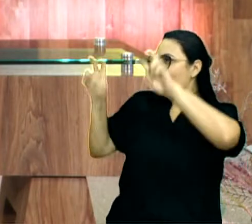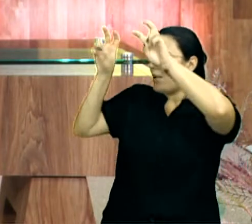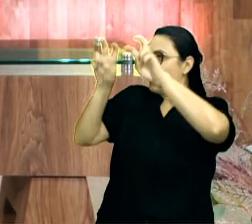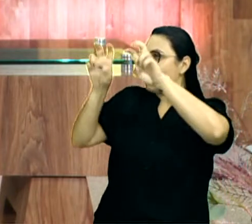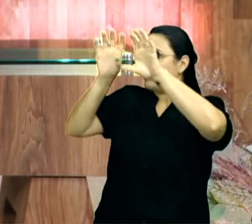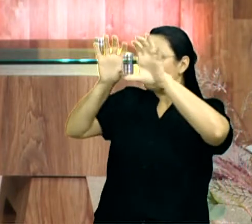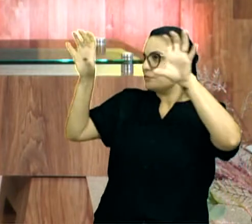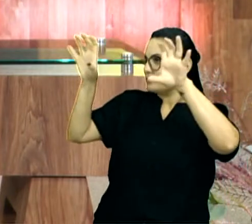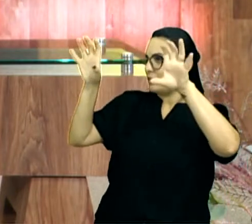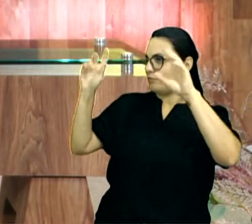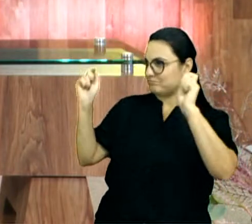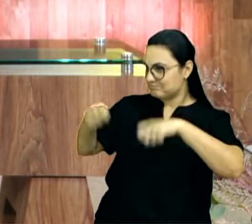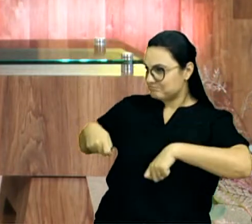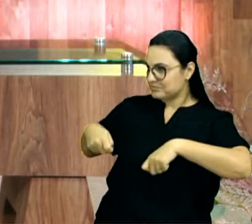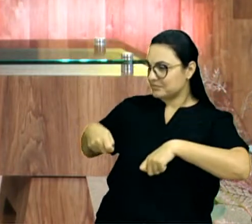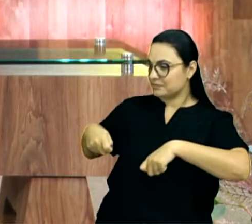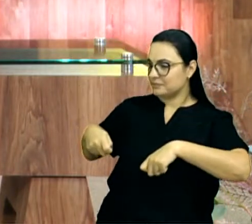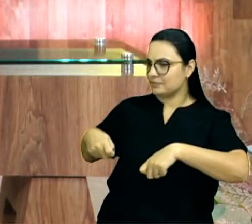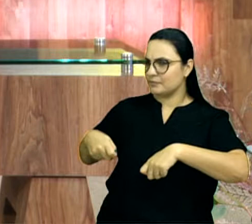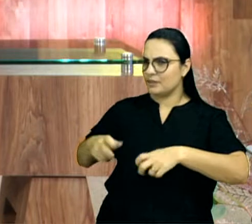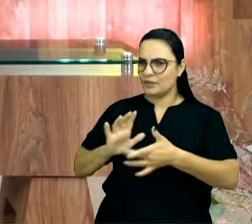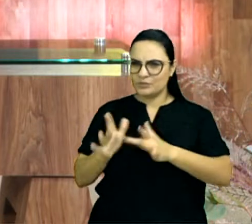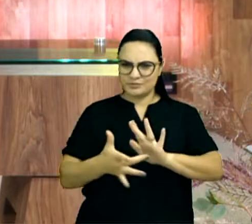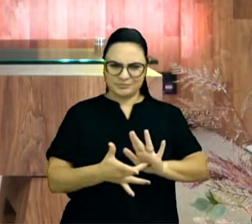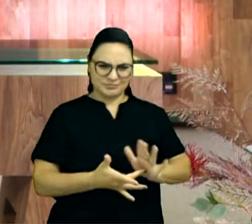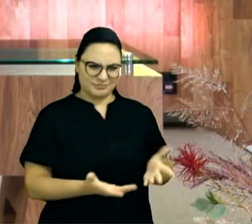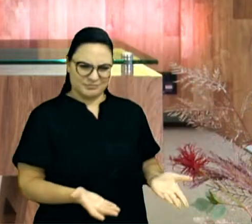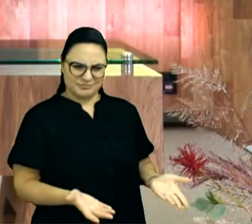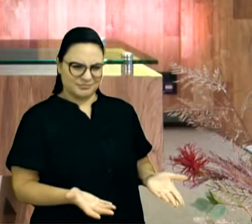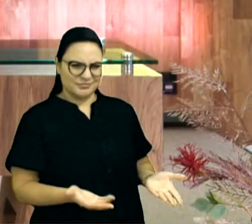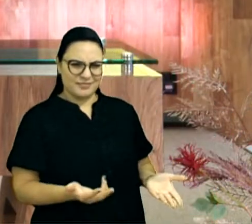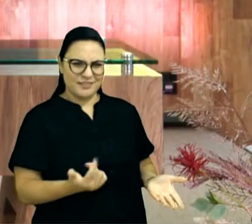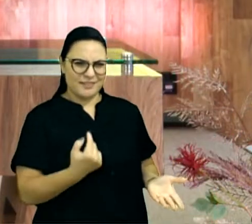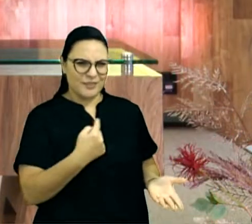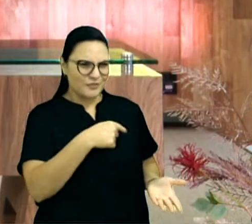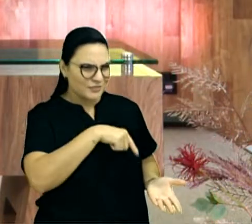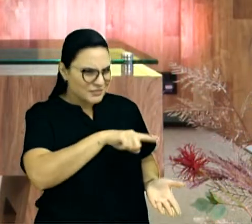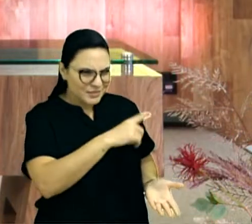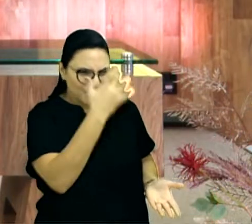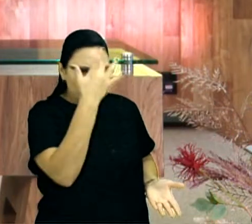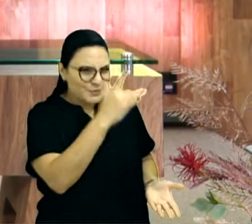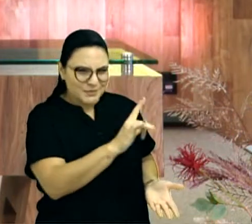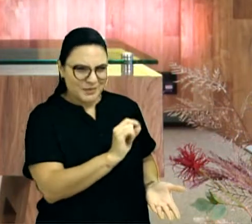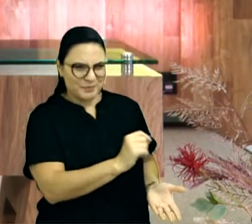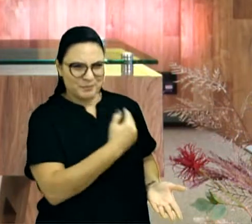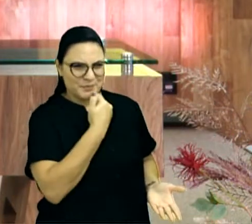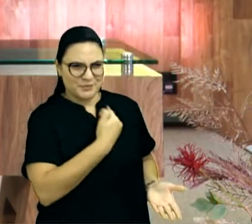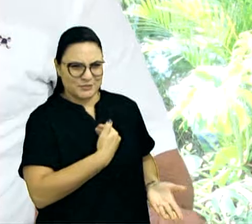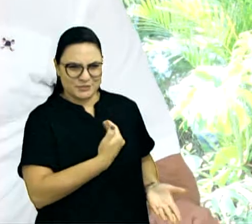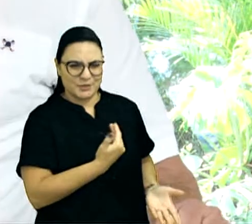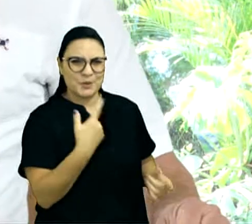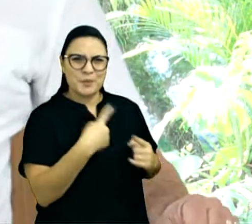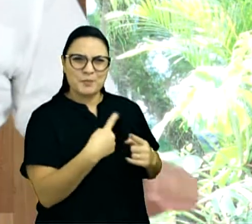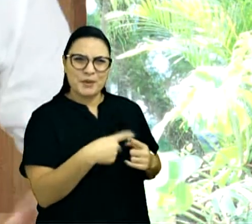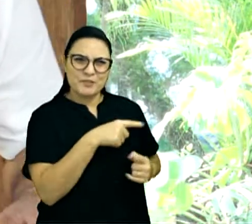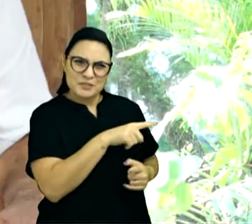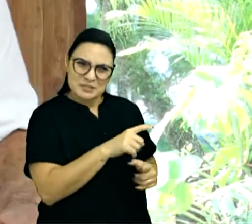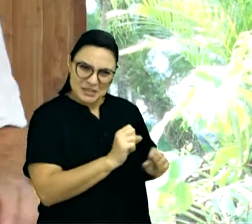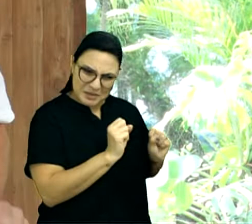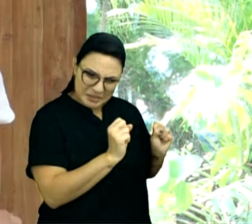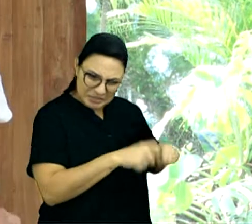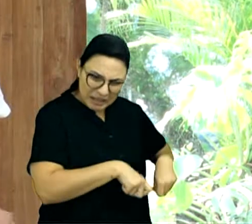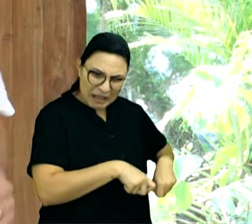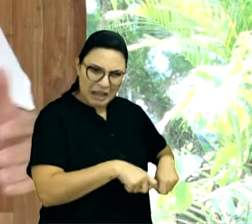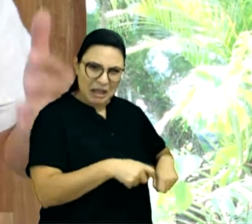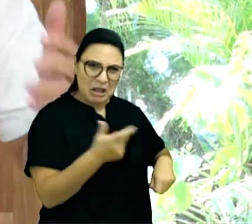outro à tua esquerda. Mas Jesus lhes disse, não sabeis o que pedis. Podeis vós beber o cálice